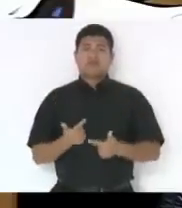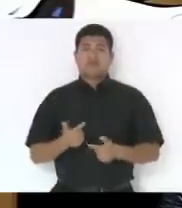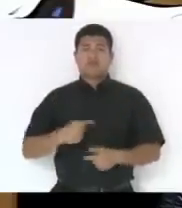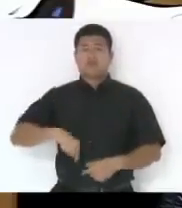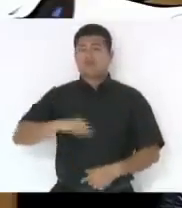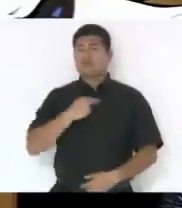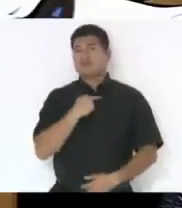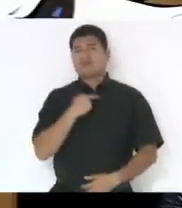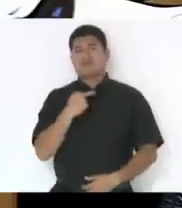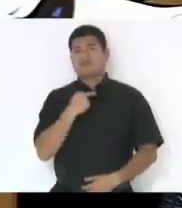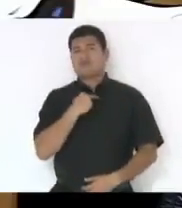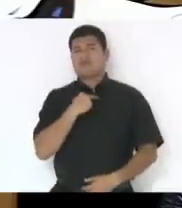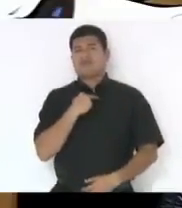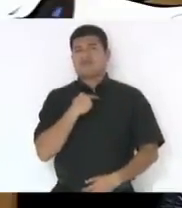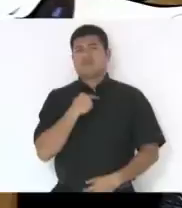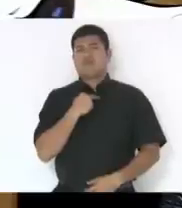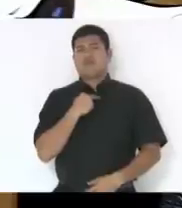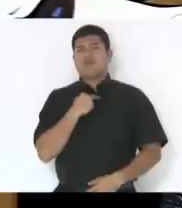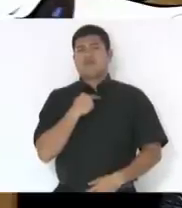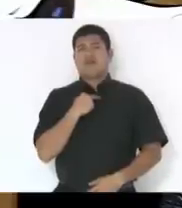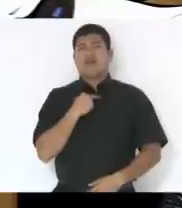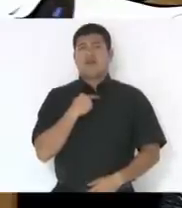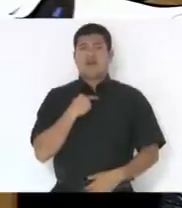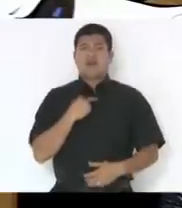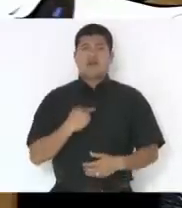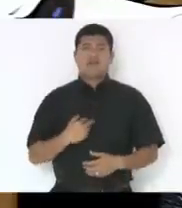podemos de forma alguma